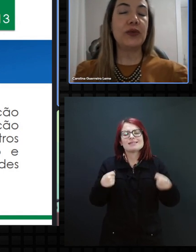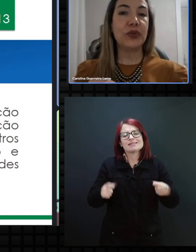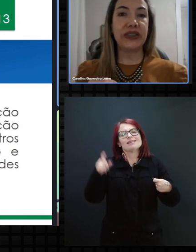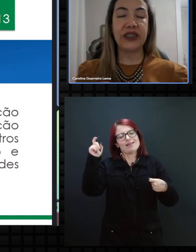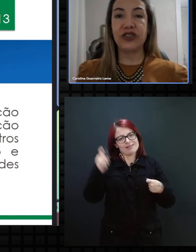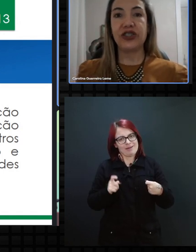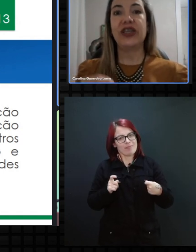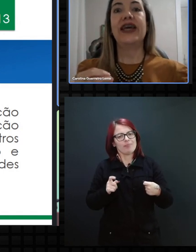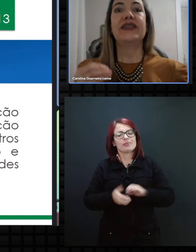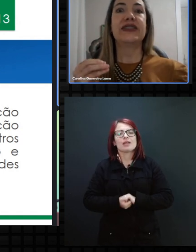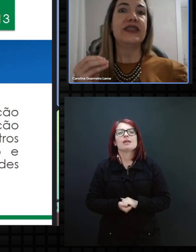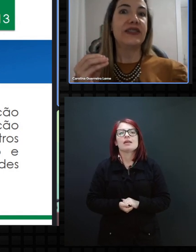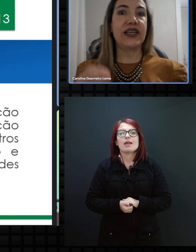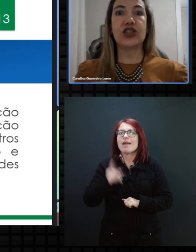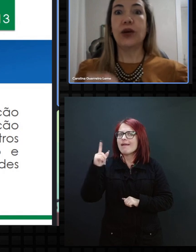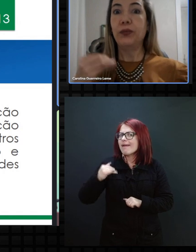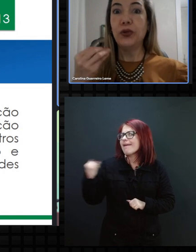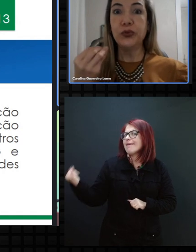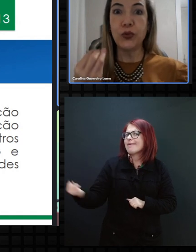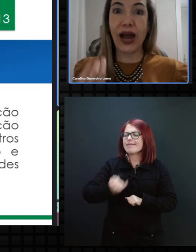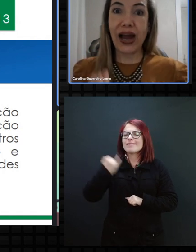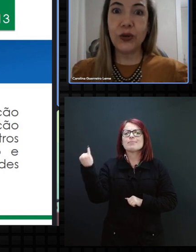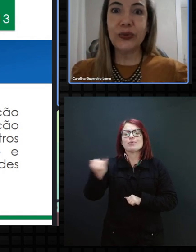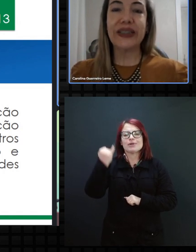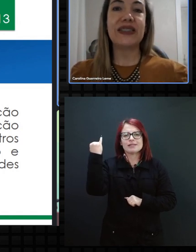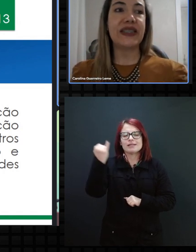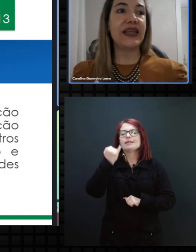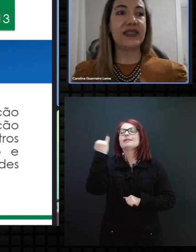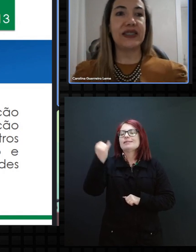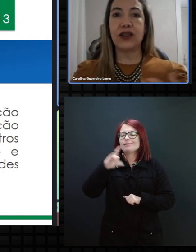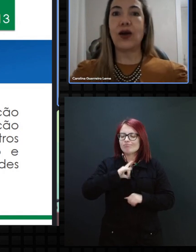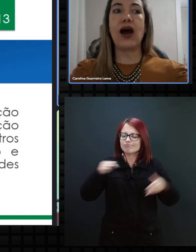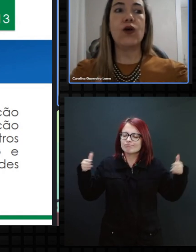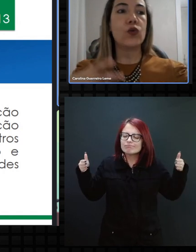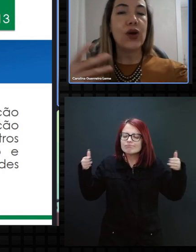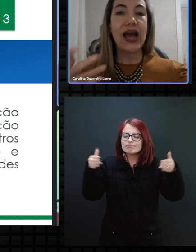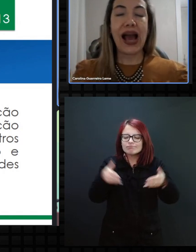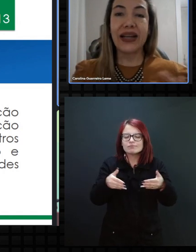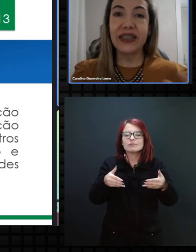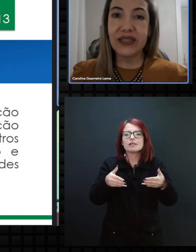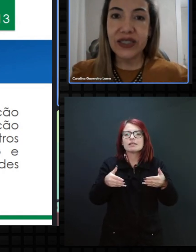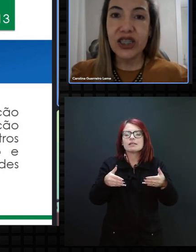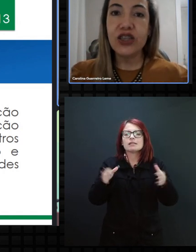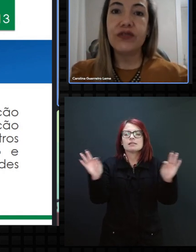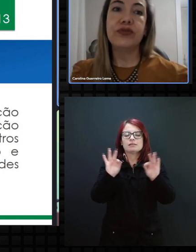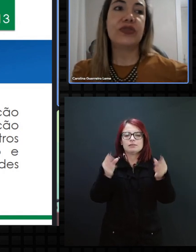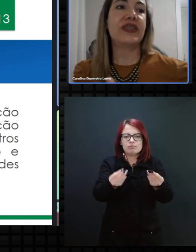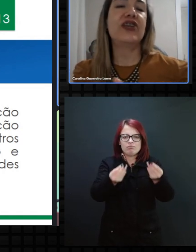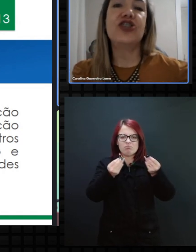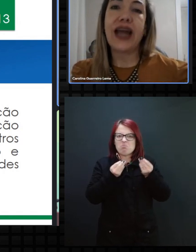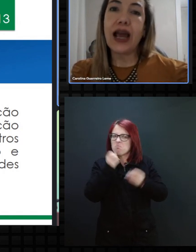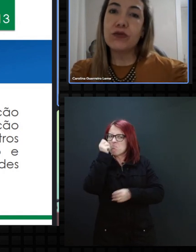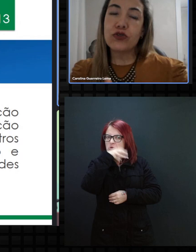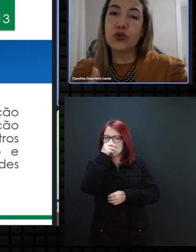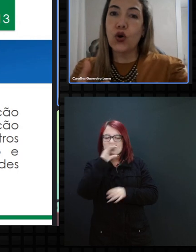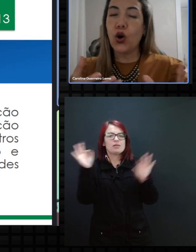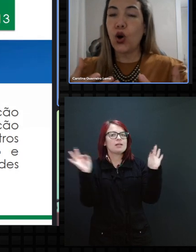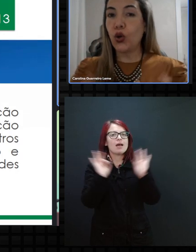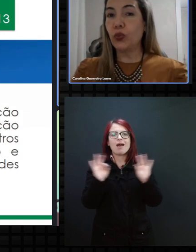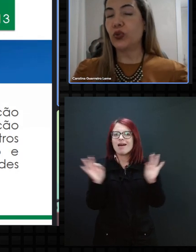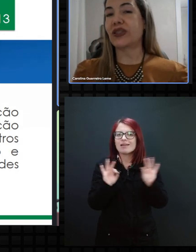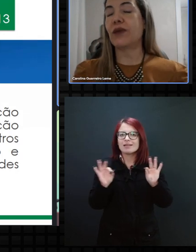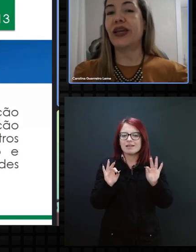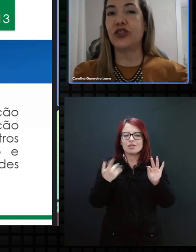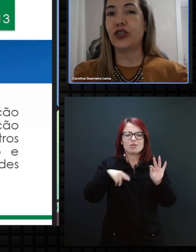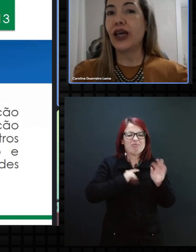o quanto é importante que seja pontual, sem ser algo agressivo, sem tirarmos do